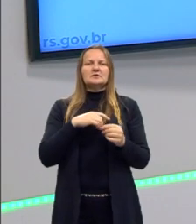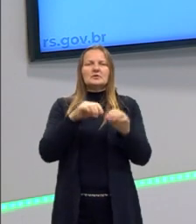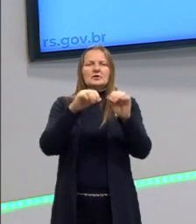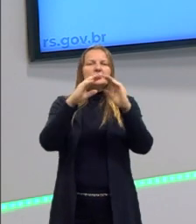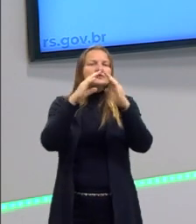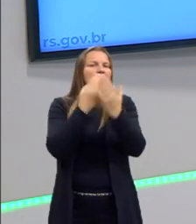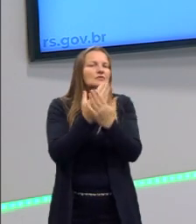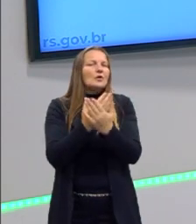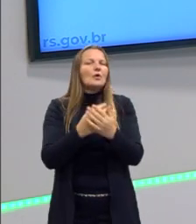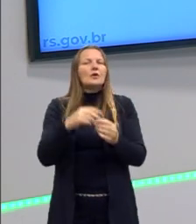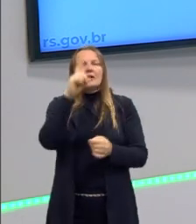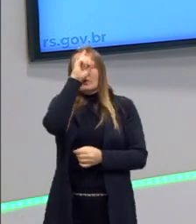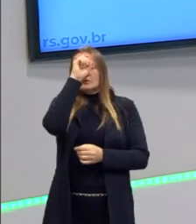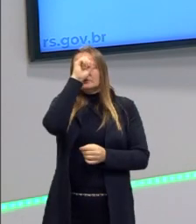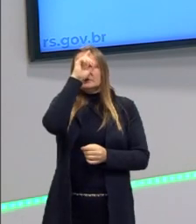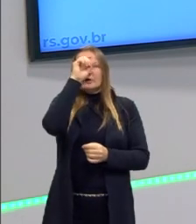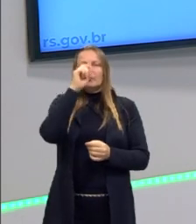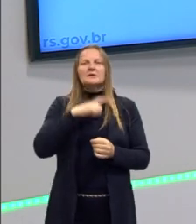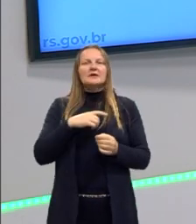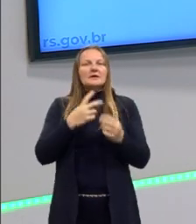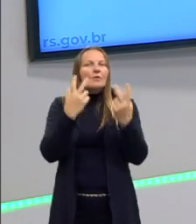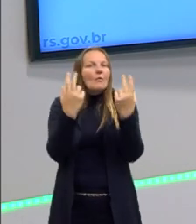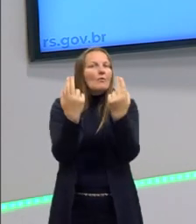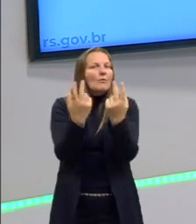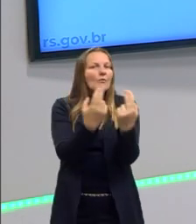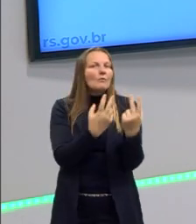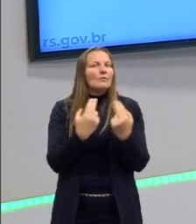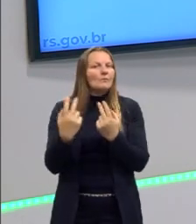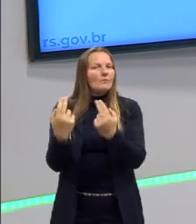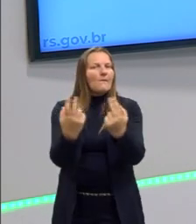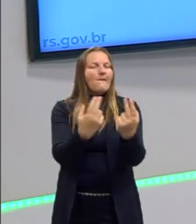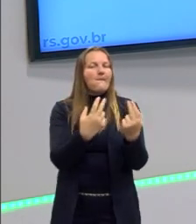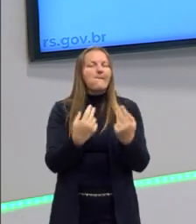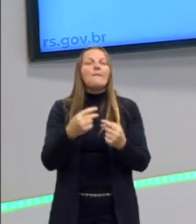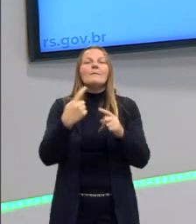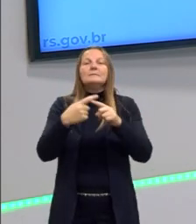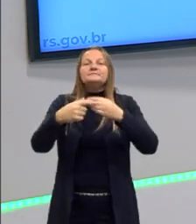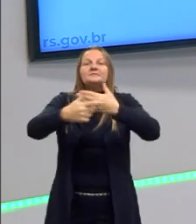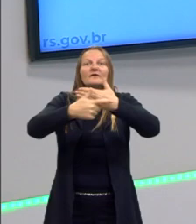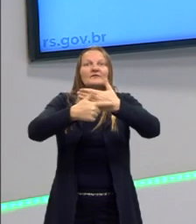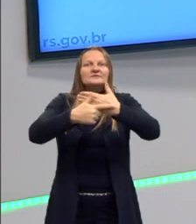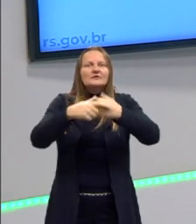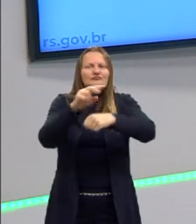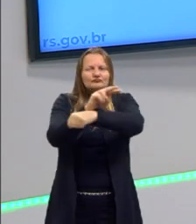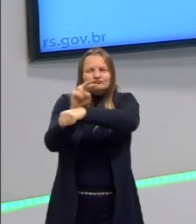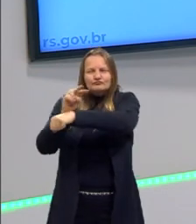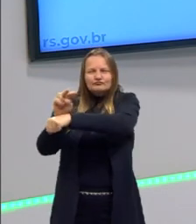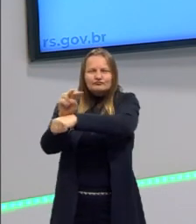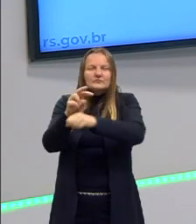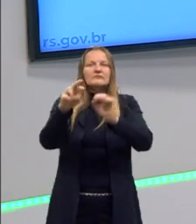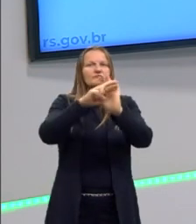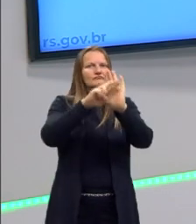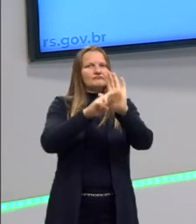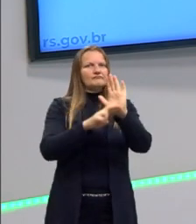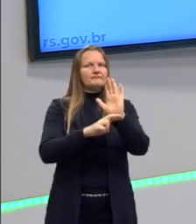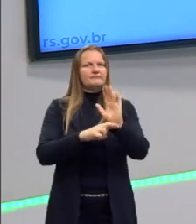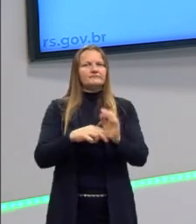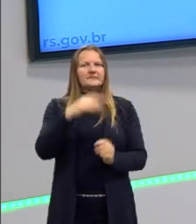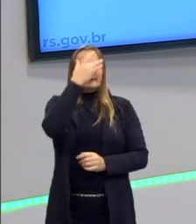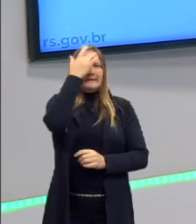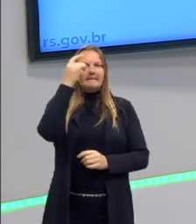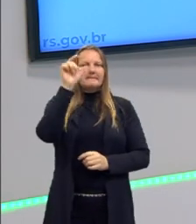escolas, dos hospitais, tem muito algo em semelhante. Porque a função é essa, é proporcionar disciplina às pessoas.